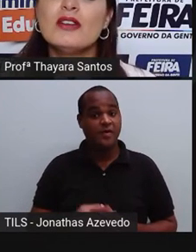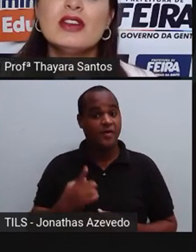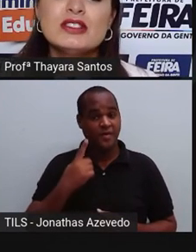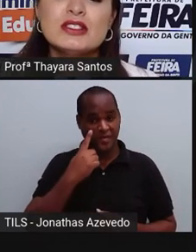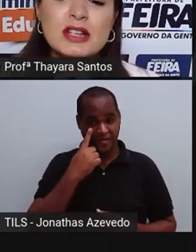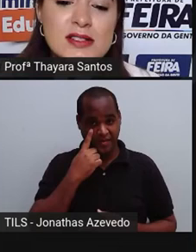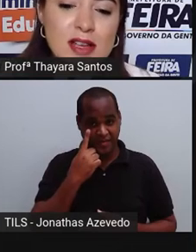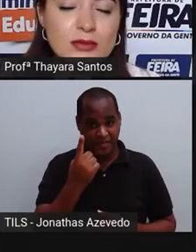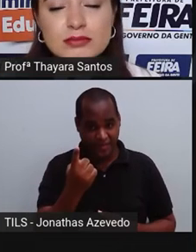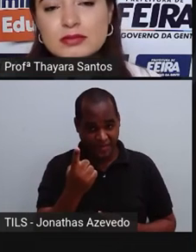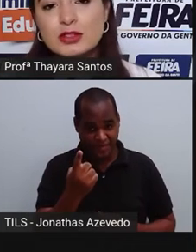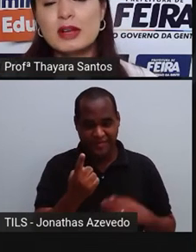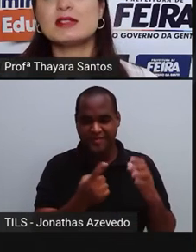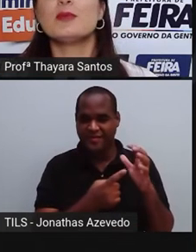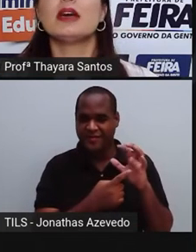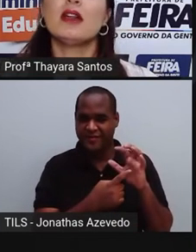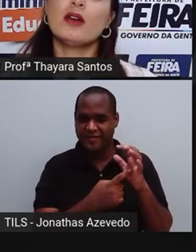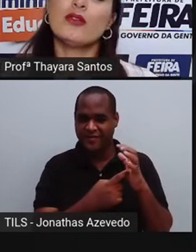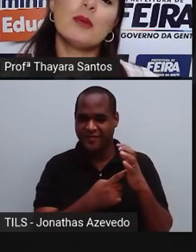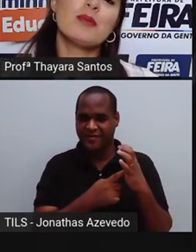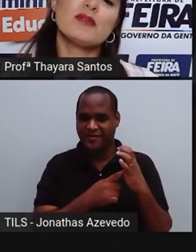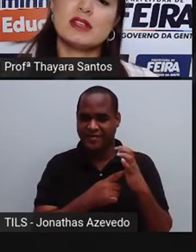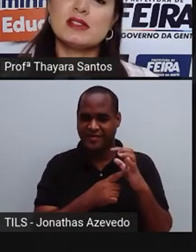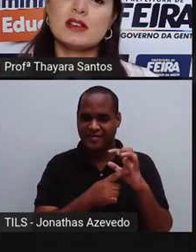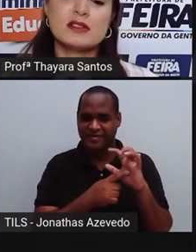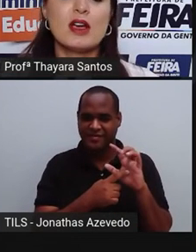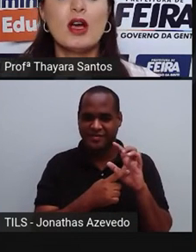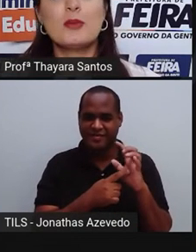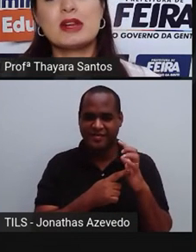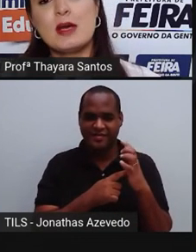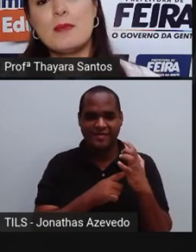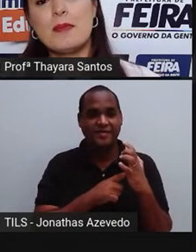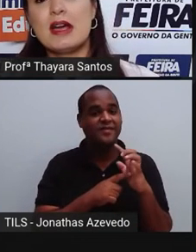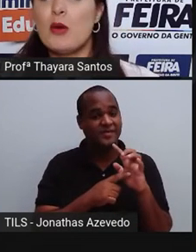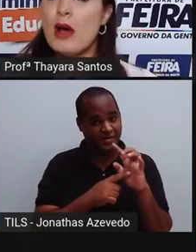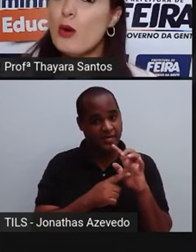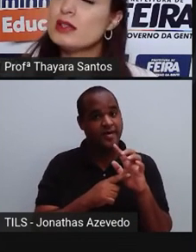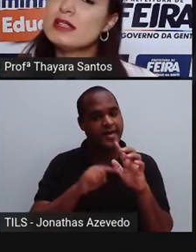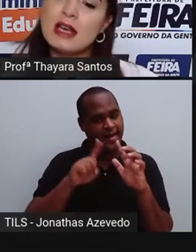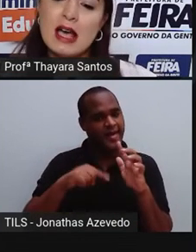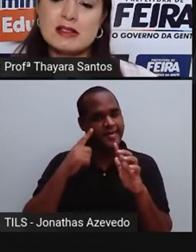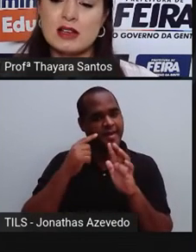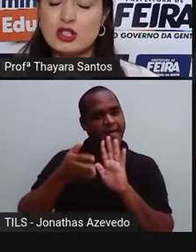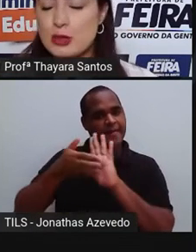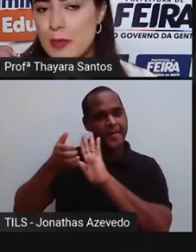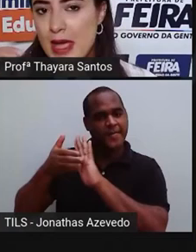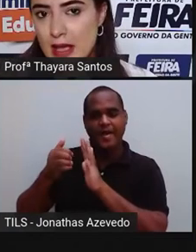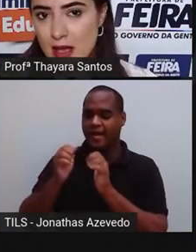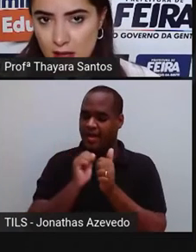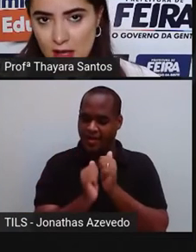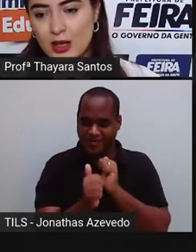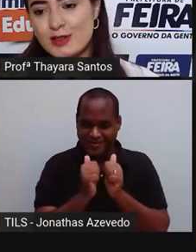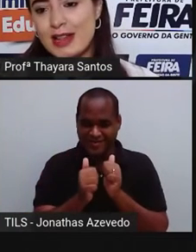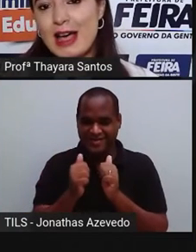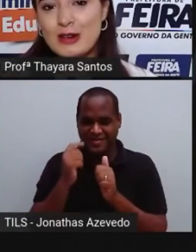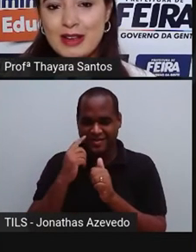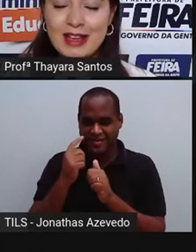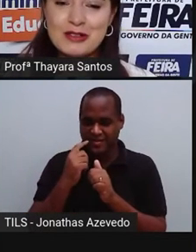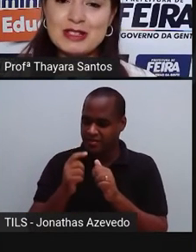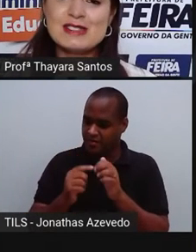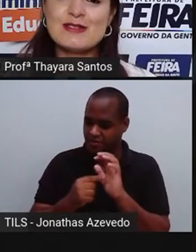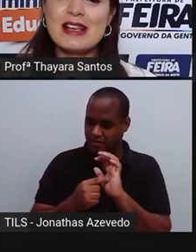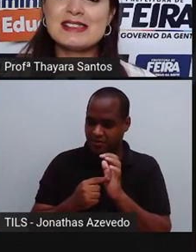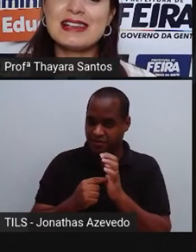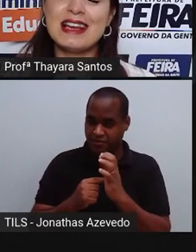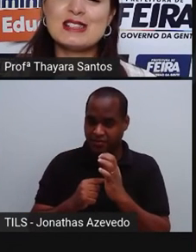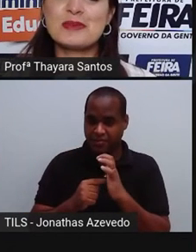Agora, a ventilação, que é o que eu falei para vocês antes. Para separar o arroz da casca. gente pega, claro, que